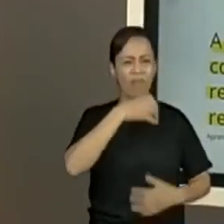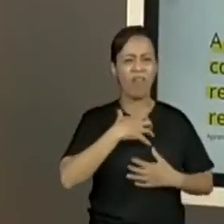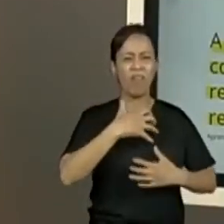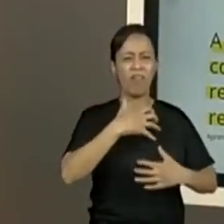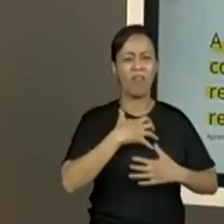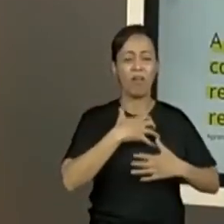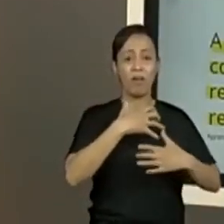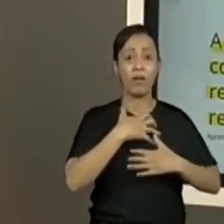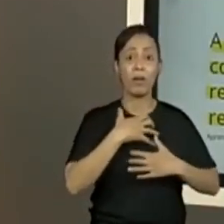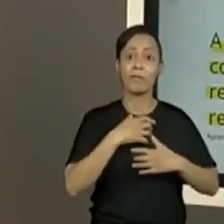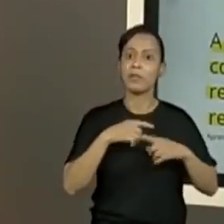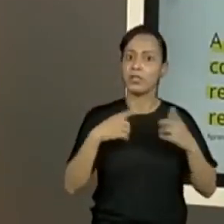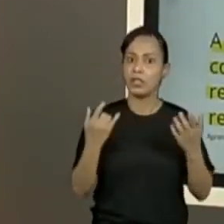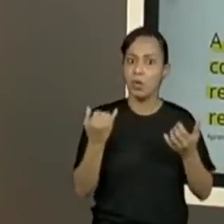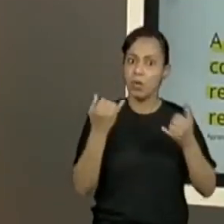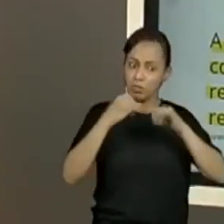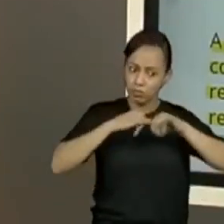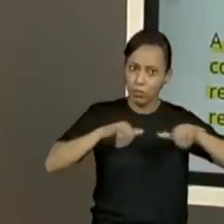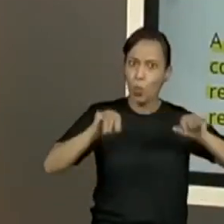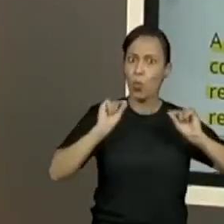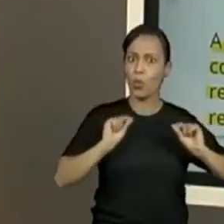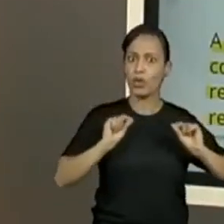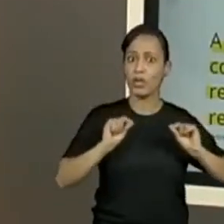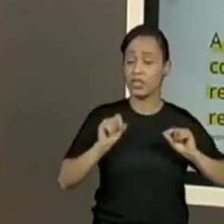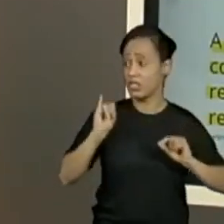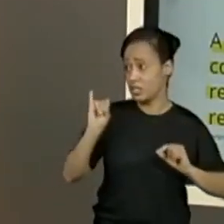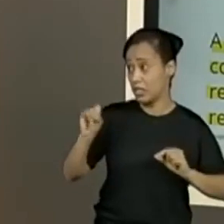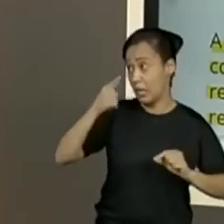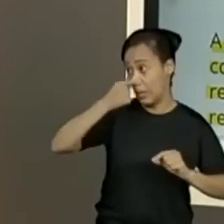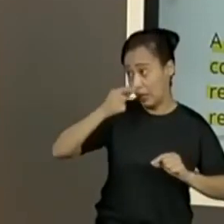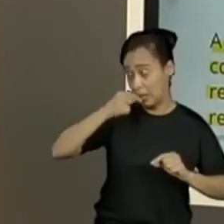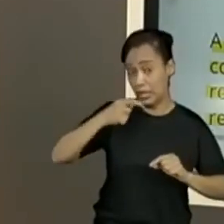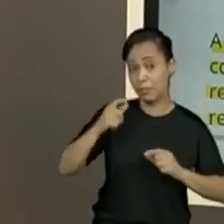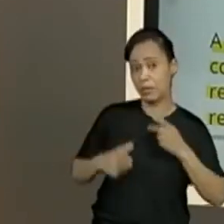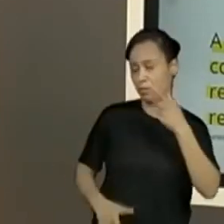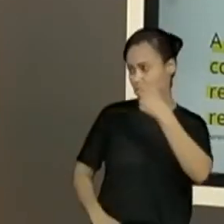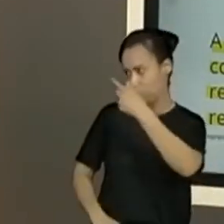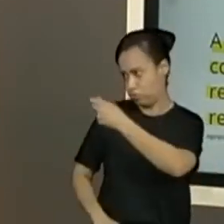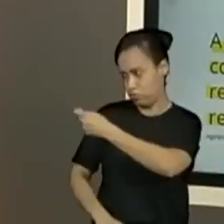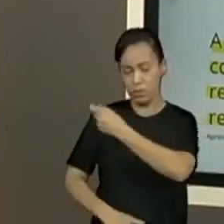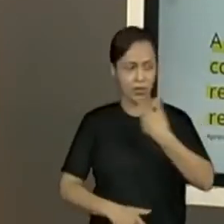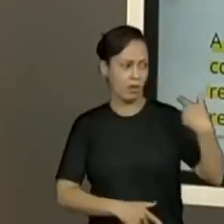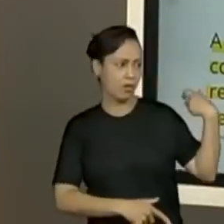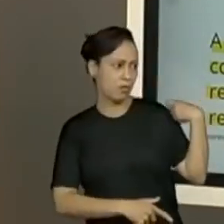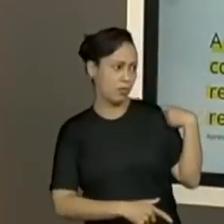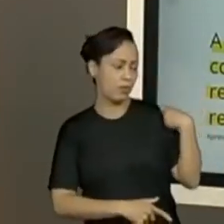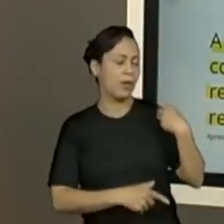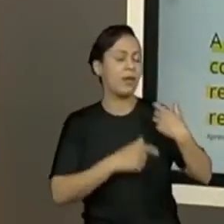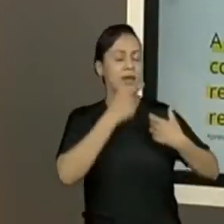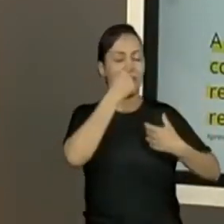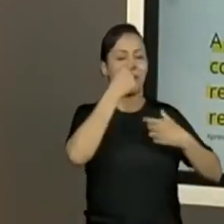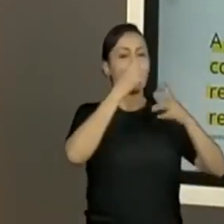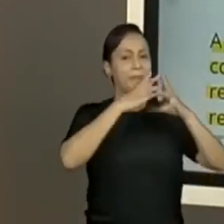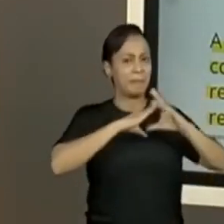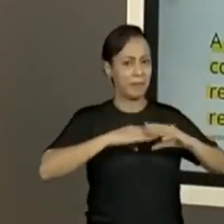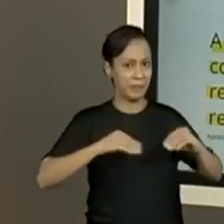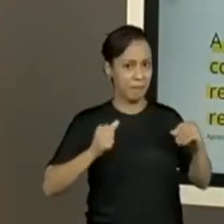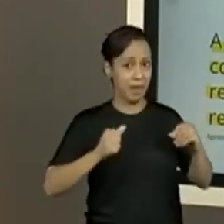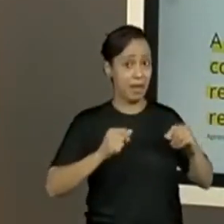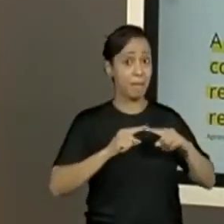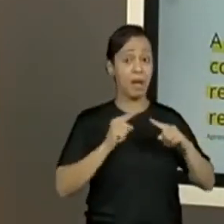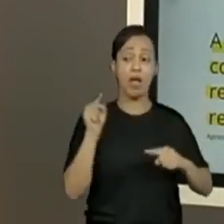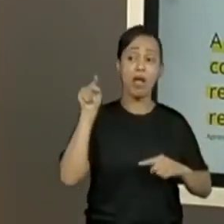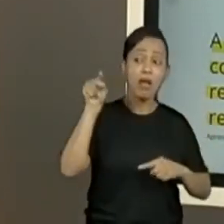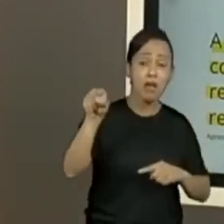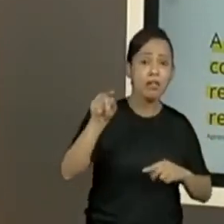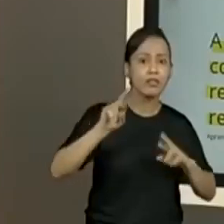que a vacina de gripe é para gripe, mas tentar ajudar esses sintomas, reduzir esses sintomas que muitas pessoas devem procurar